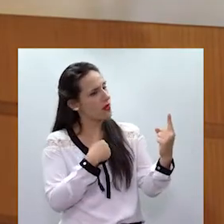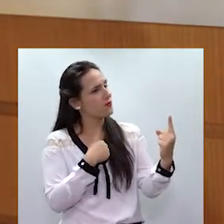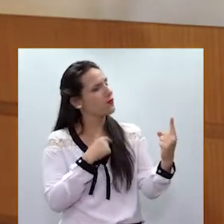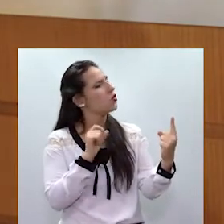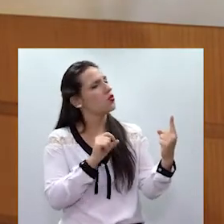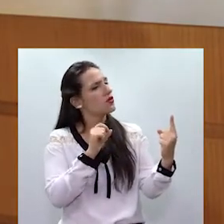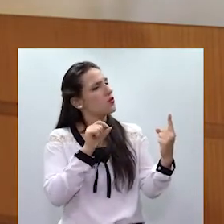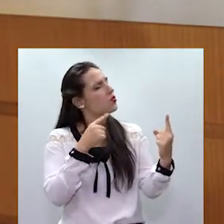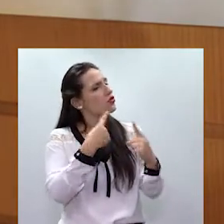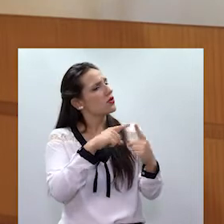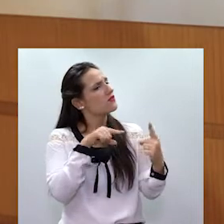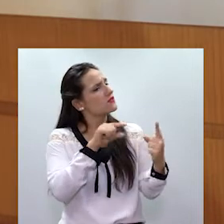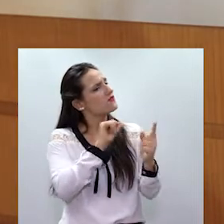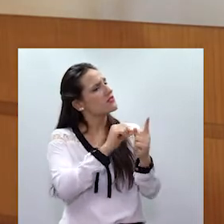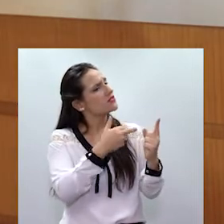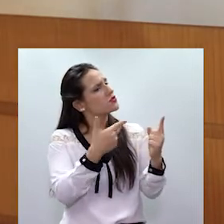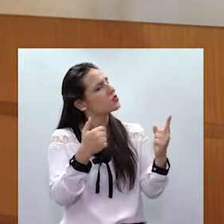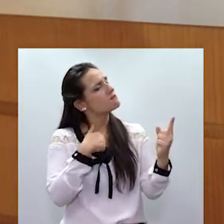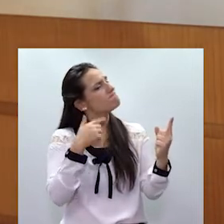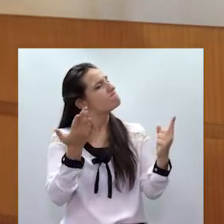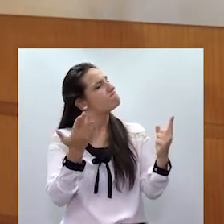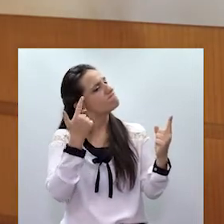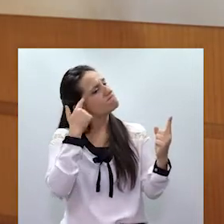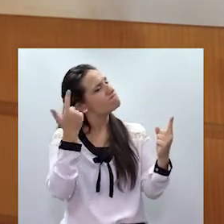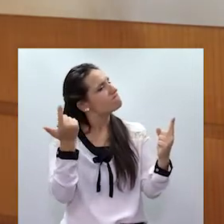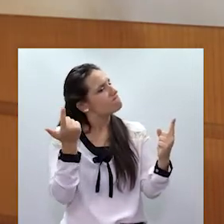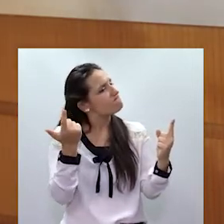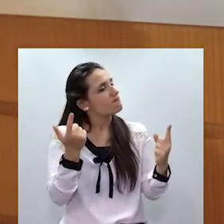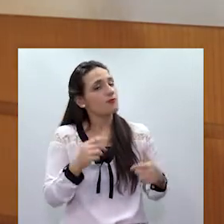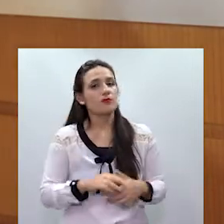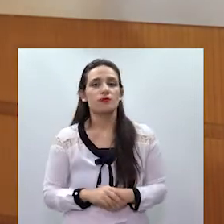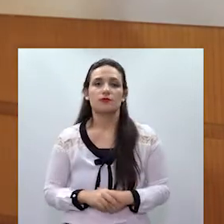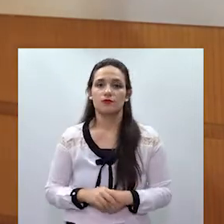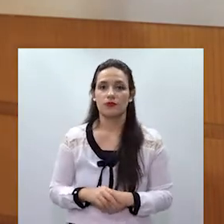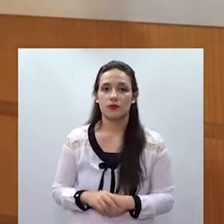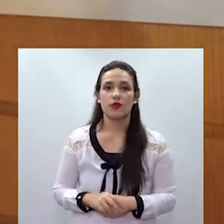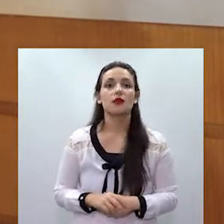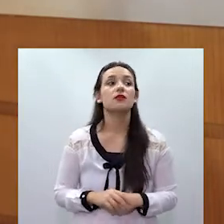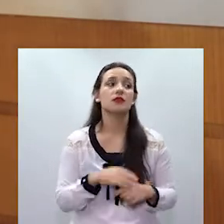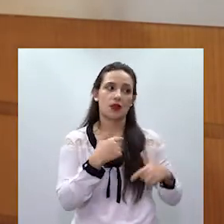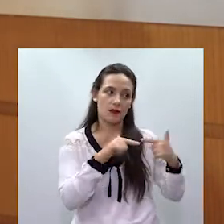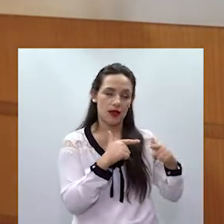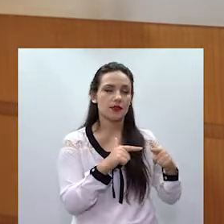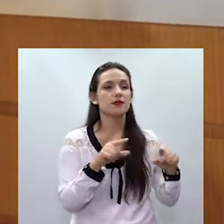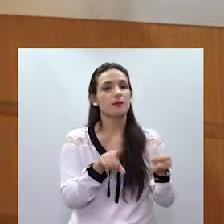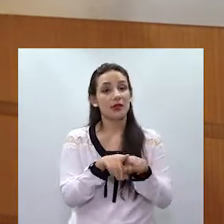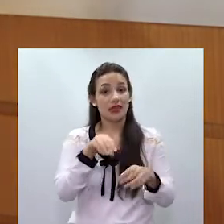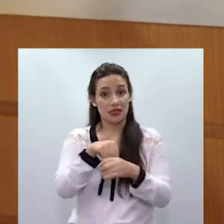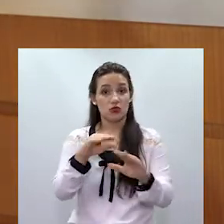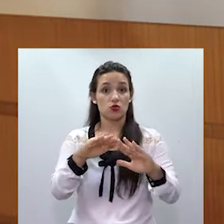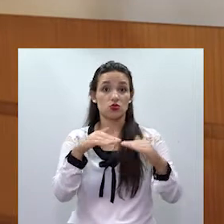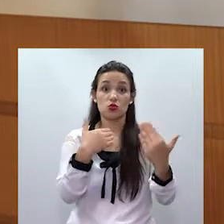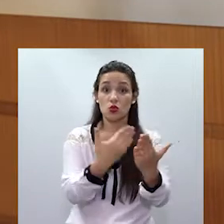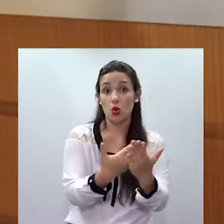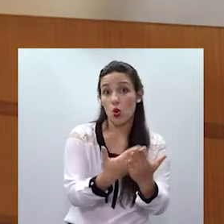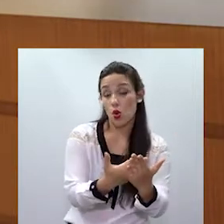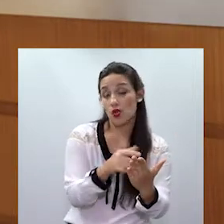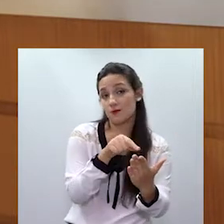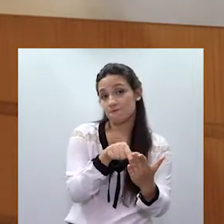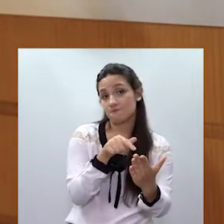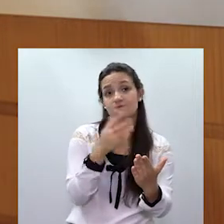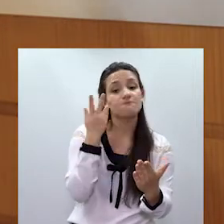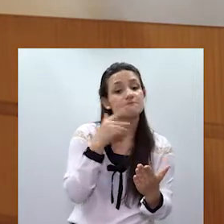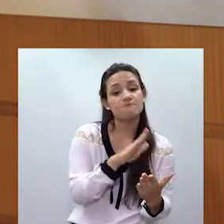das nossas ações. Então, nós trabalhamos as vítimas, nós trabalhamos as escolas, nós trabalhamos